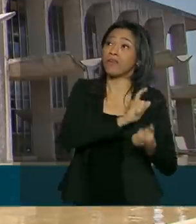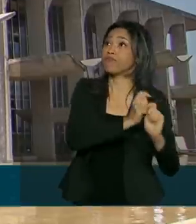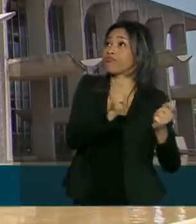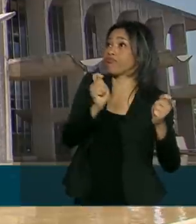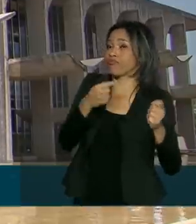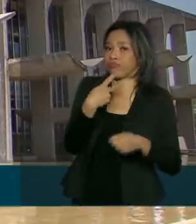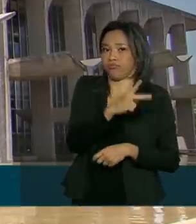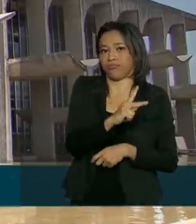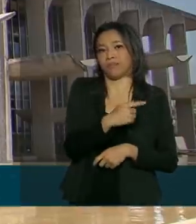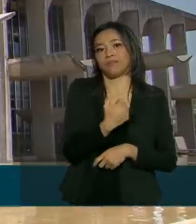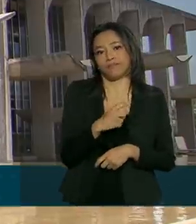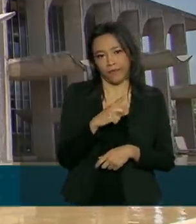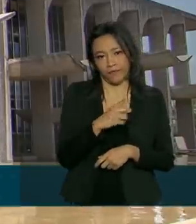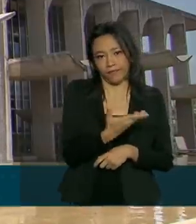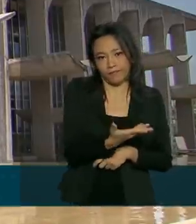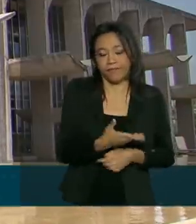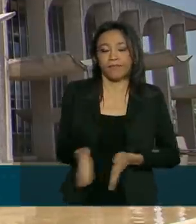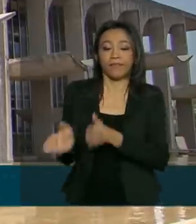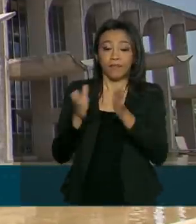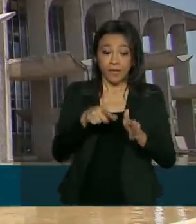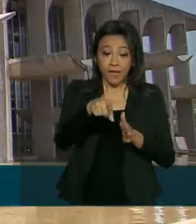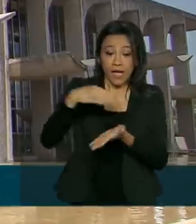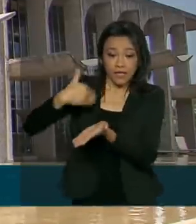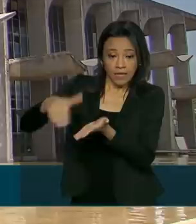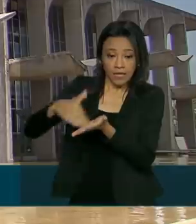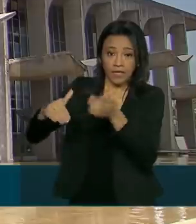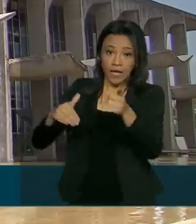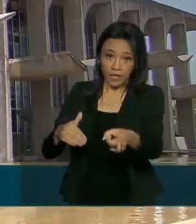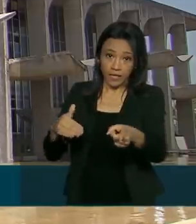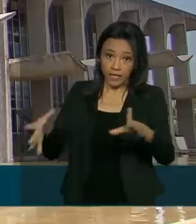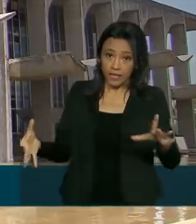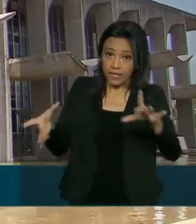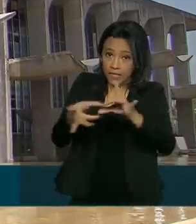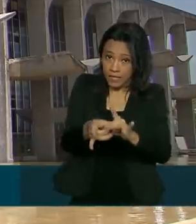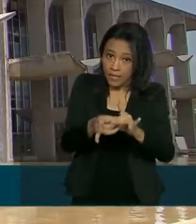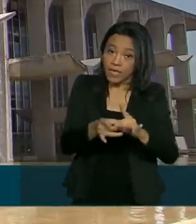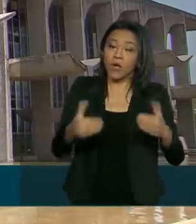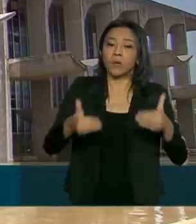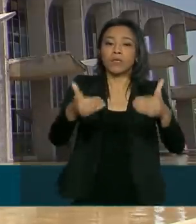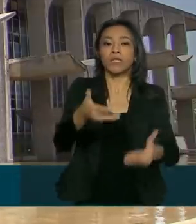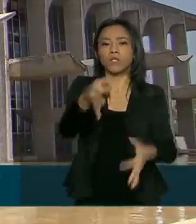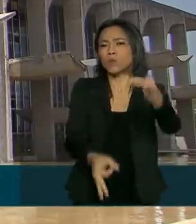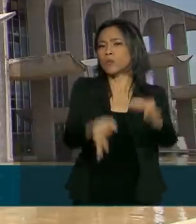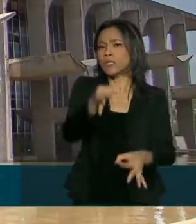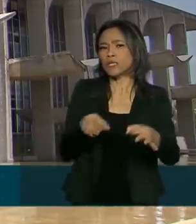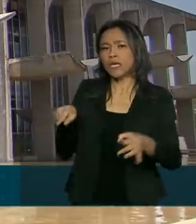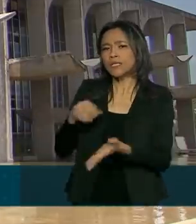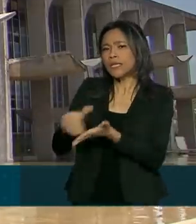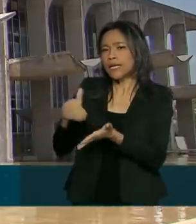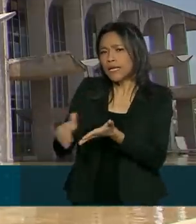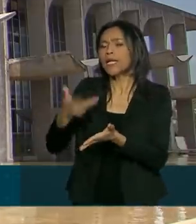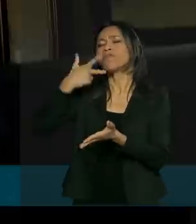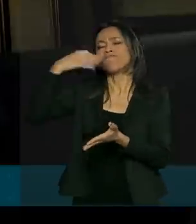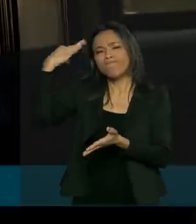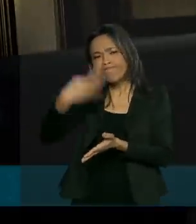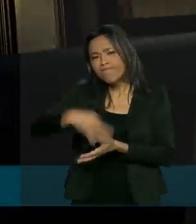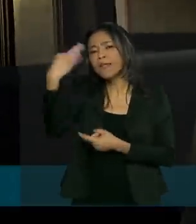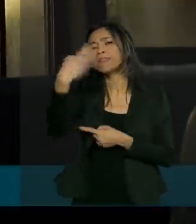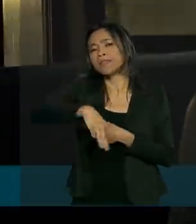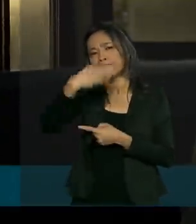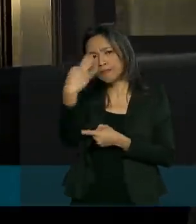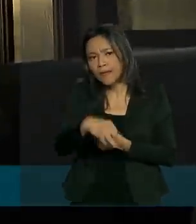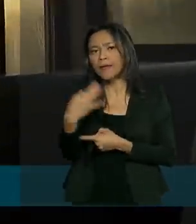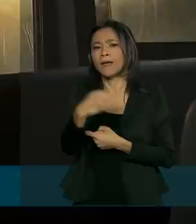Secretaria Nacional do Consumidor, a Senacom, do Ministério da Justiça, recomenda exatamente isso, que